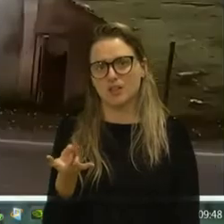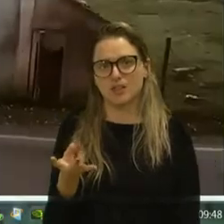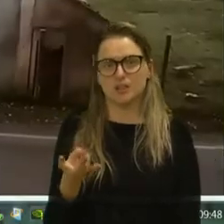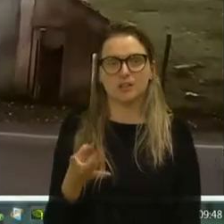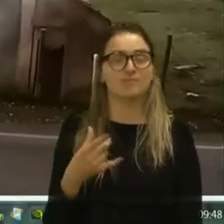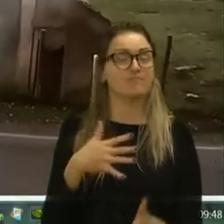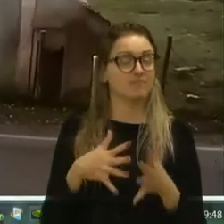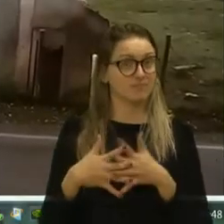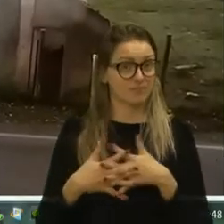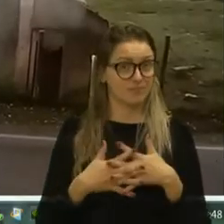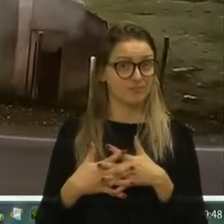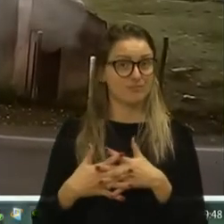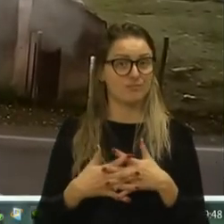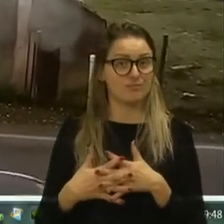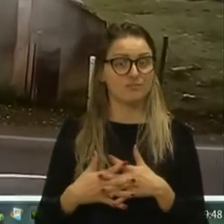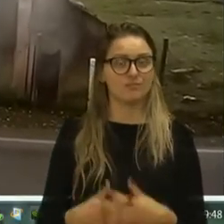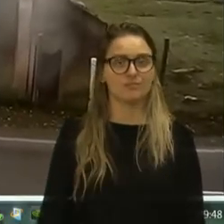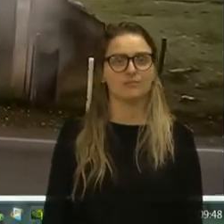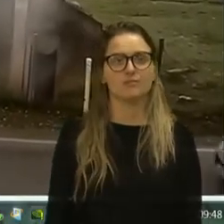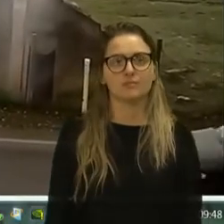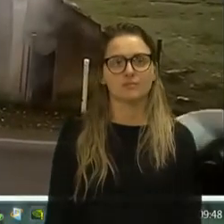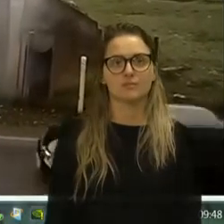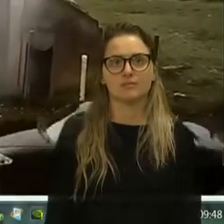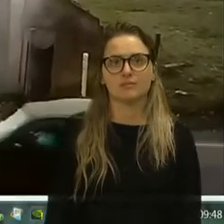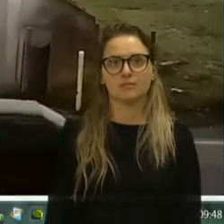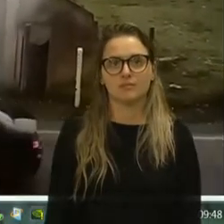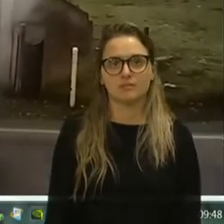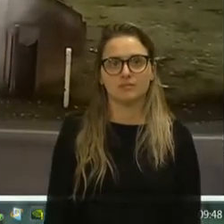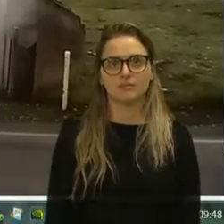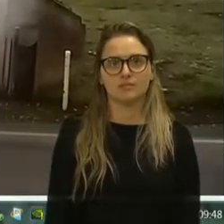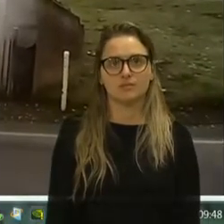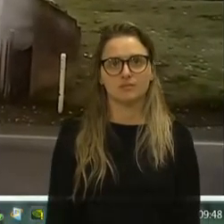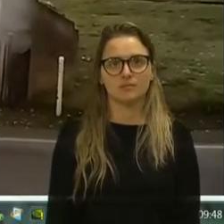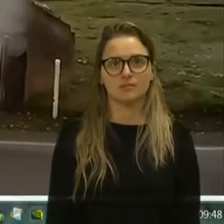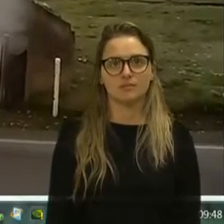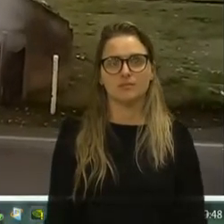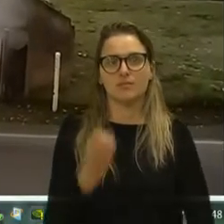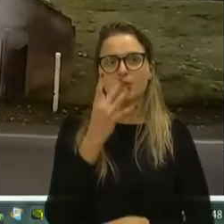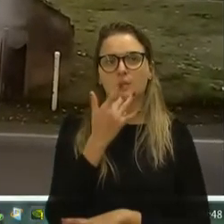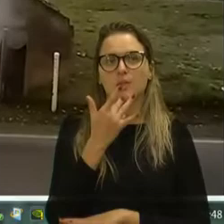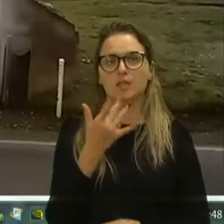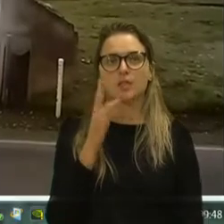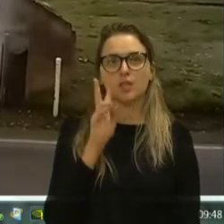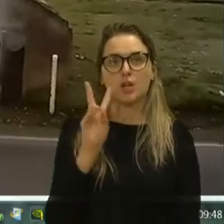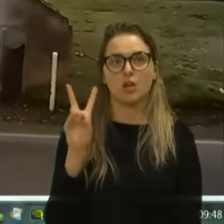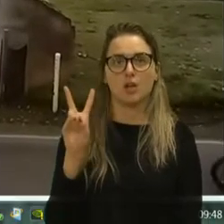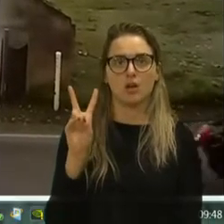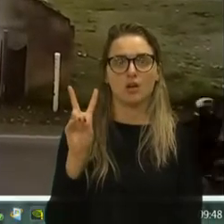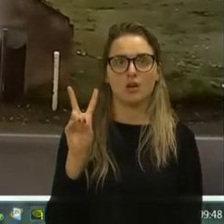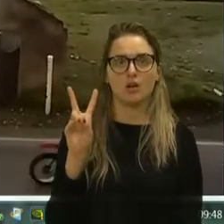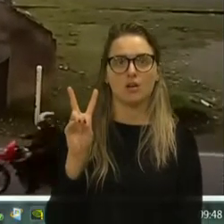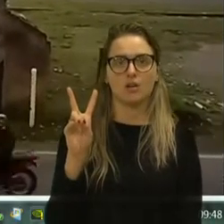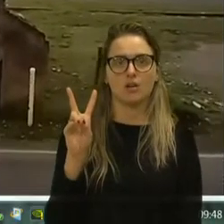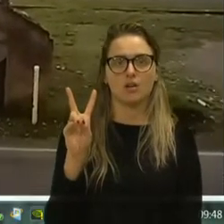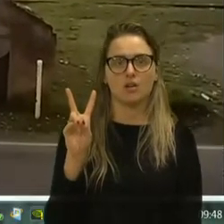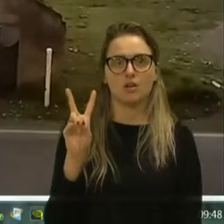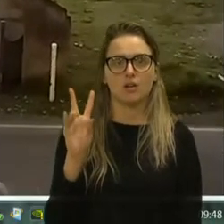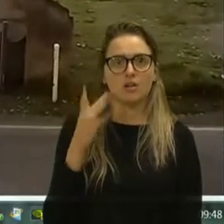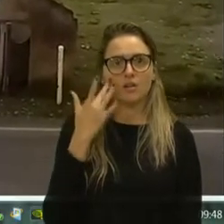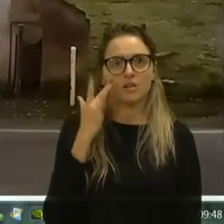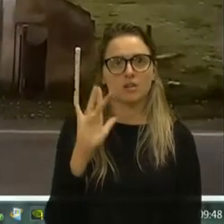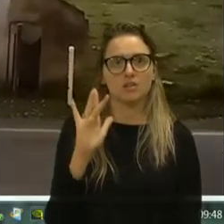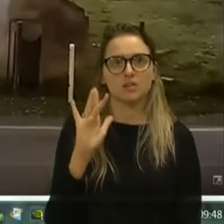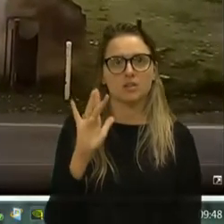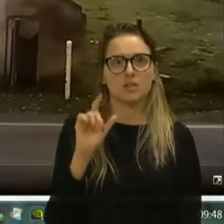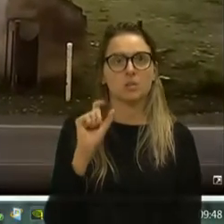Está bem... Boa tarde, Gladys. É outro dia. Olha só, só para a gente deixar registrado aí, não sei com qual